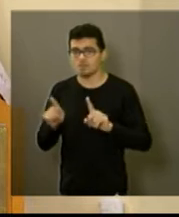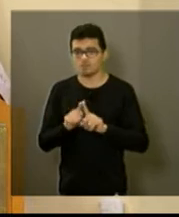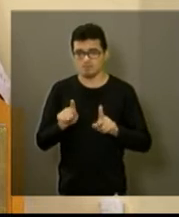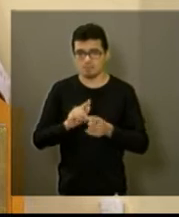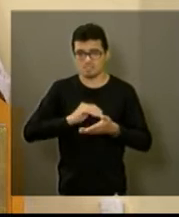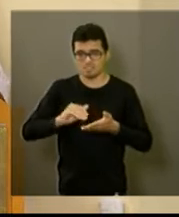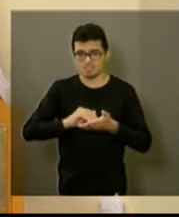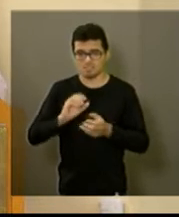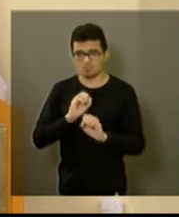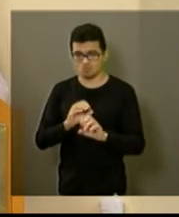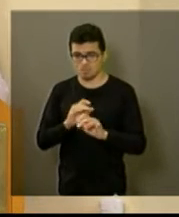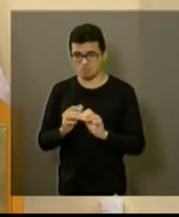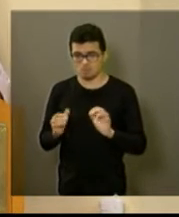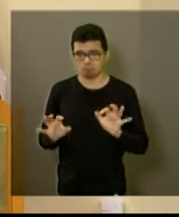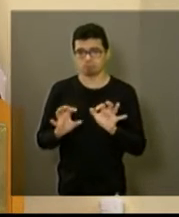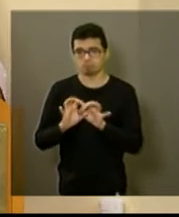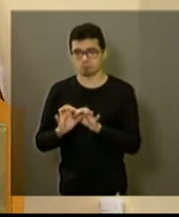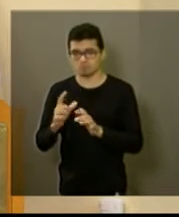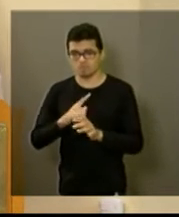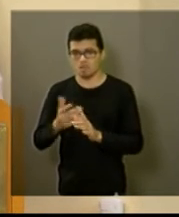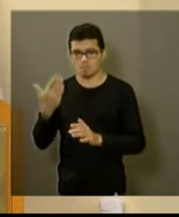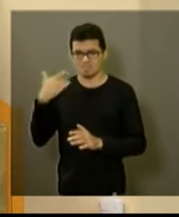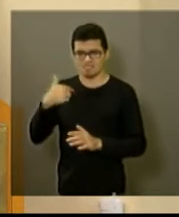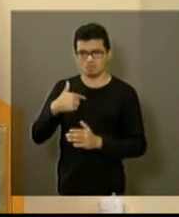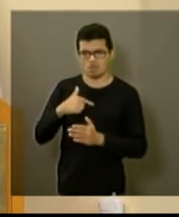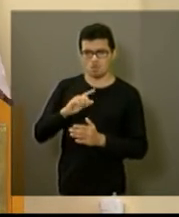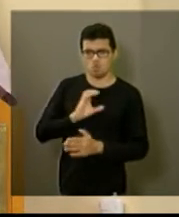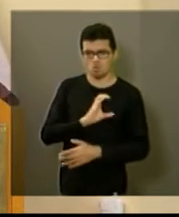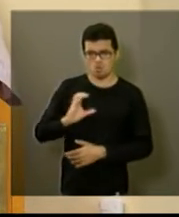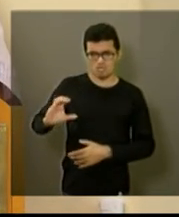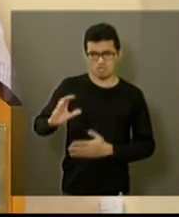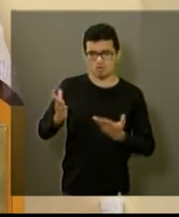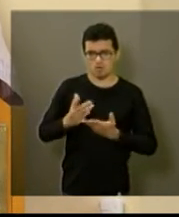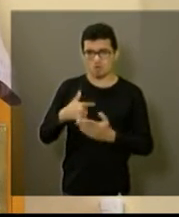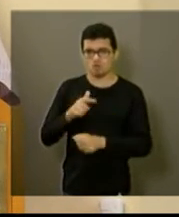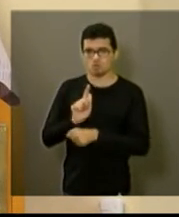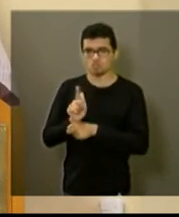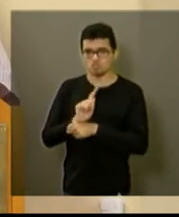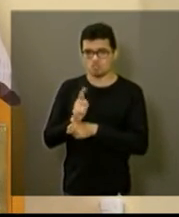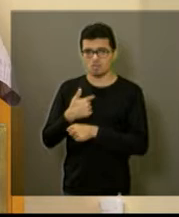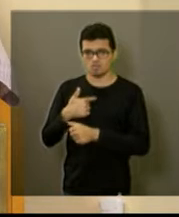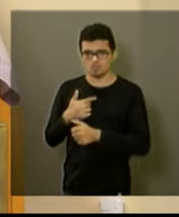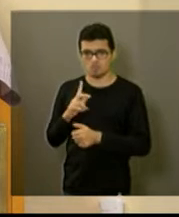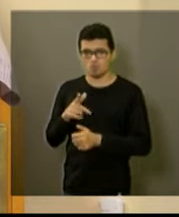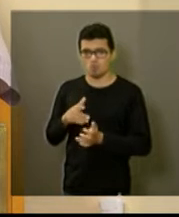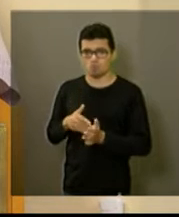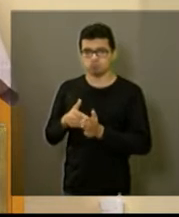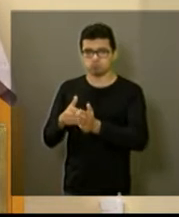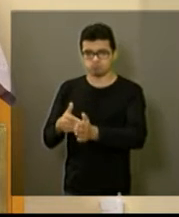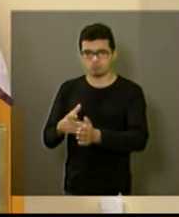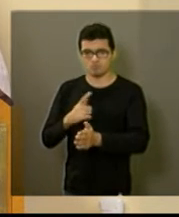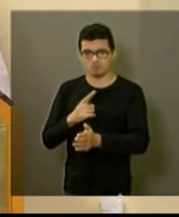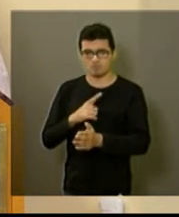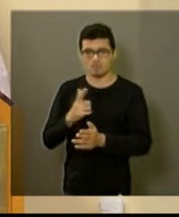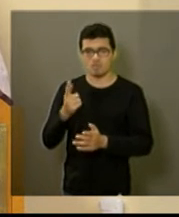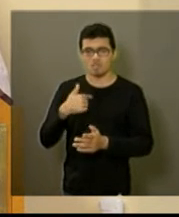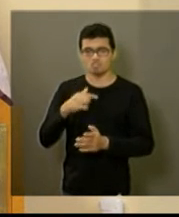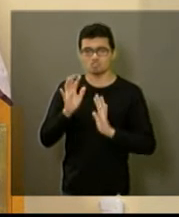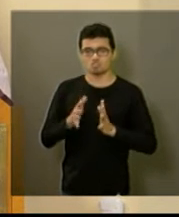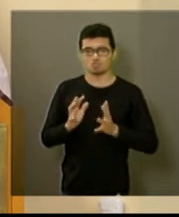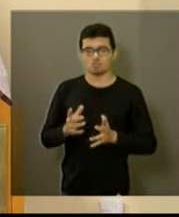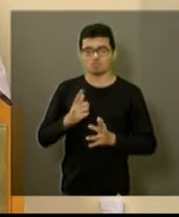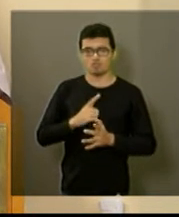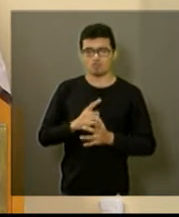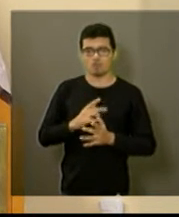acompanhando esse trabalho, na época eu estava como coordenador, agora estou como gerente, então eu continuei o trabalho. A gente teve uma reunião no CRAS